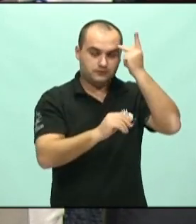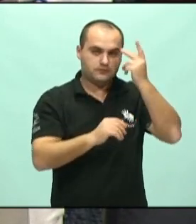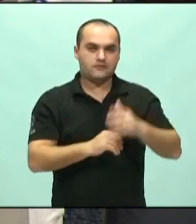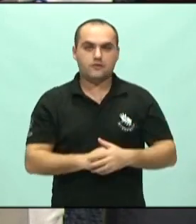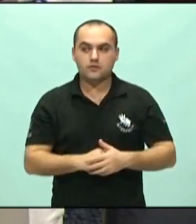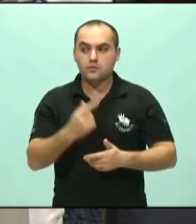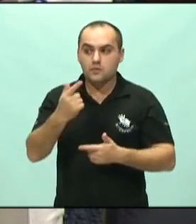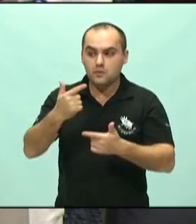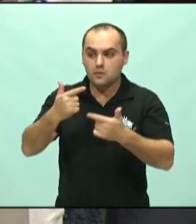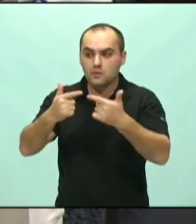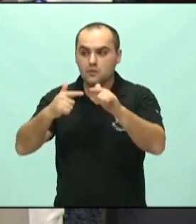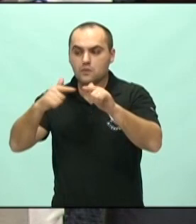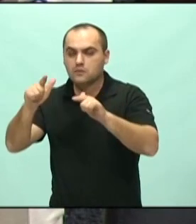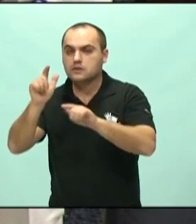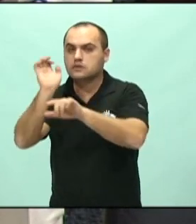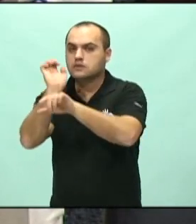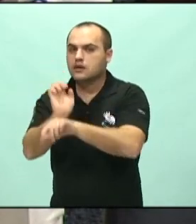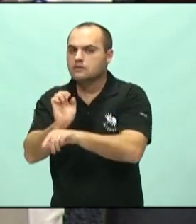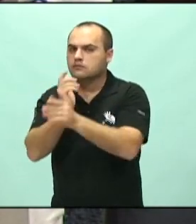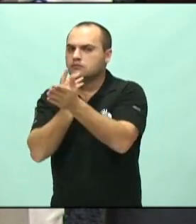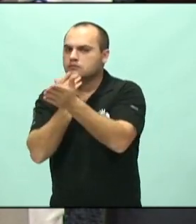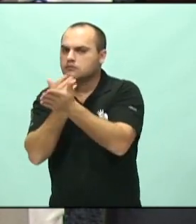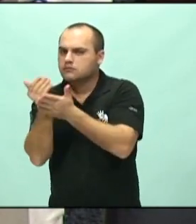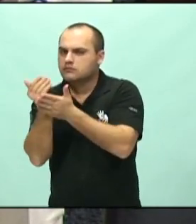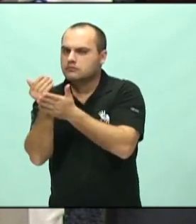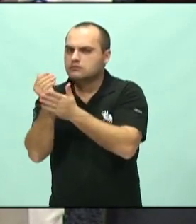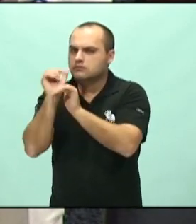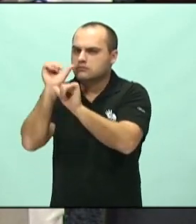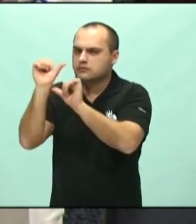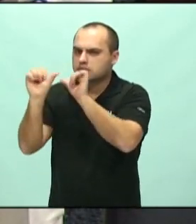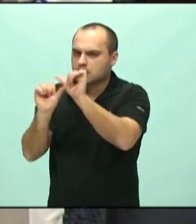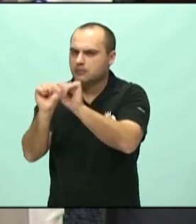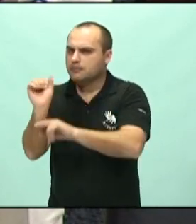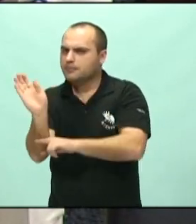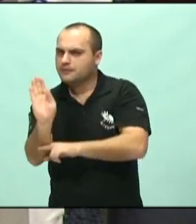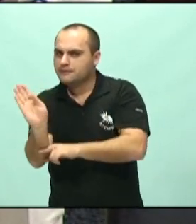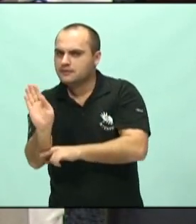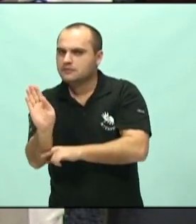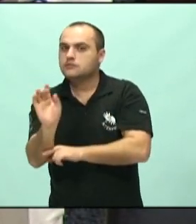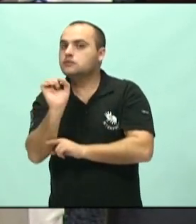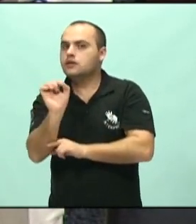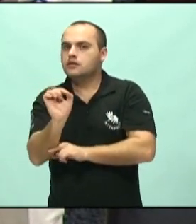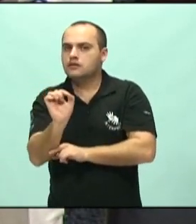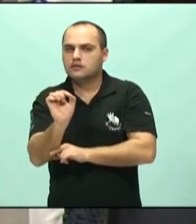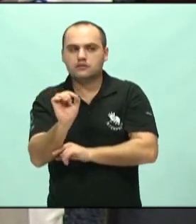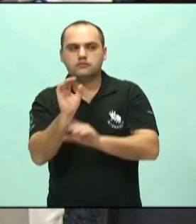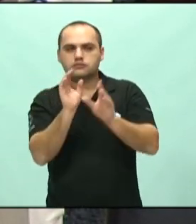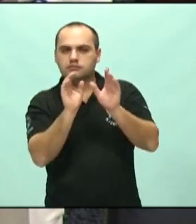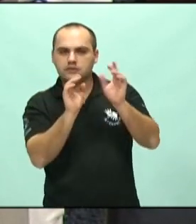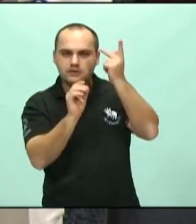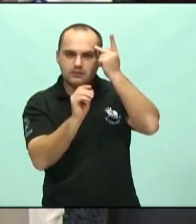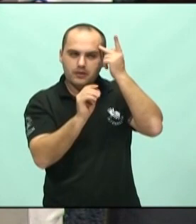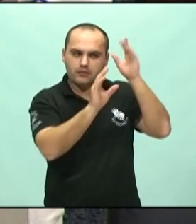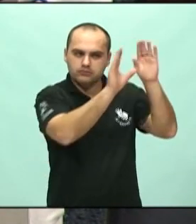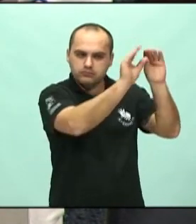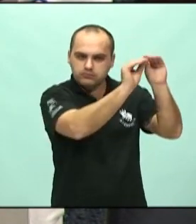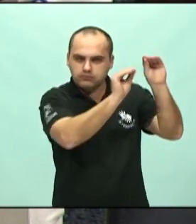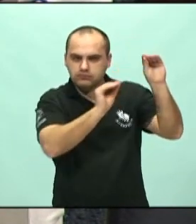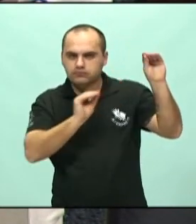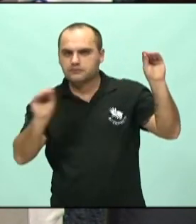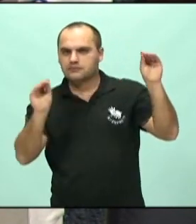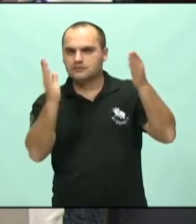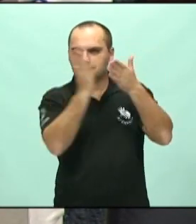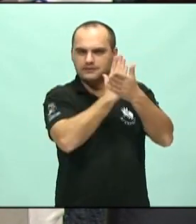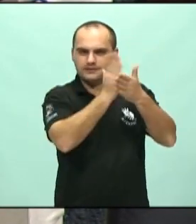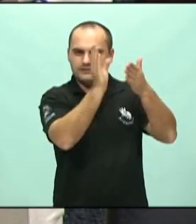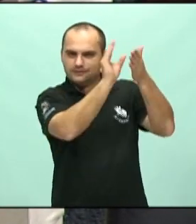alguns trabalhos, conceder alguns incentivos para trazer essas cargas para os seus Estados também. Dividindo um pouco essa